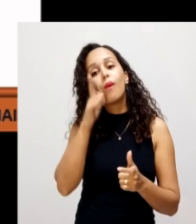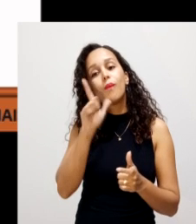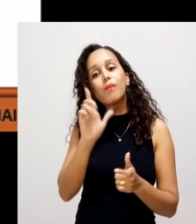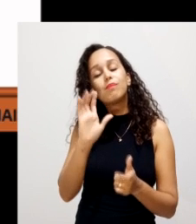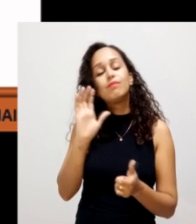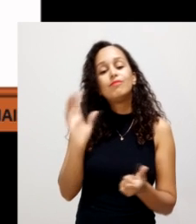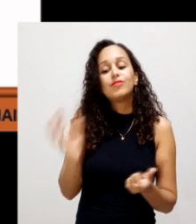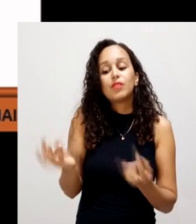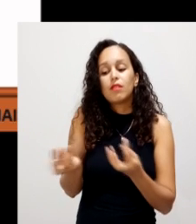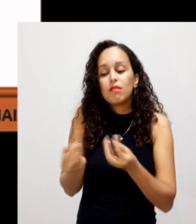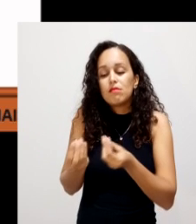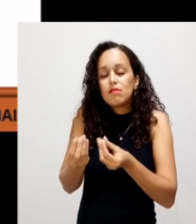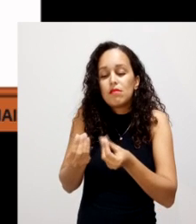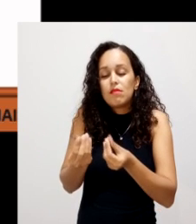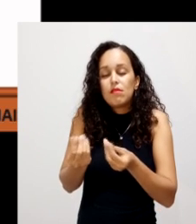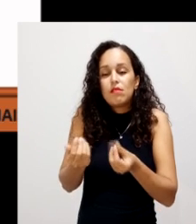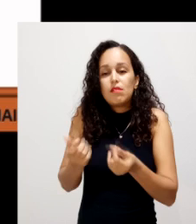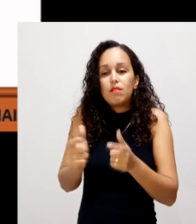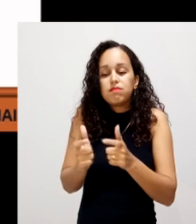muito rico em umina.